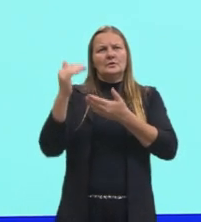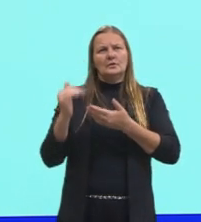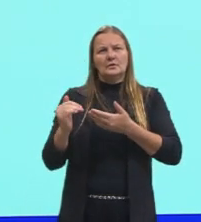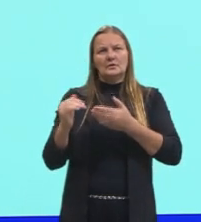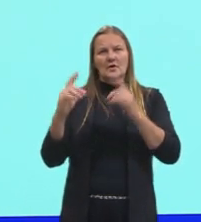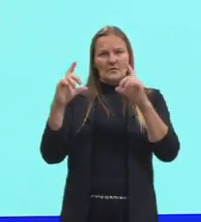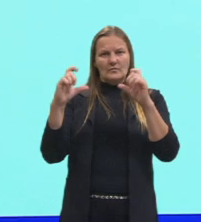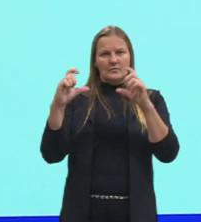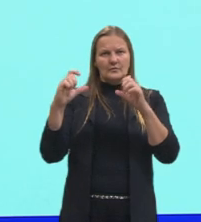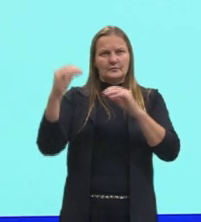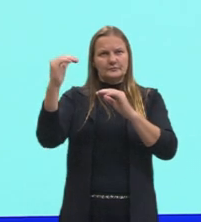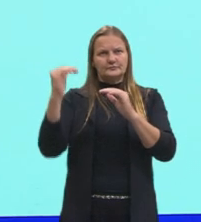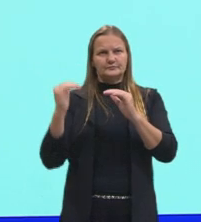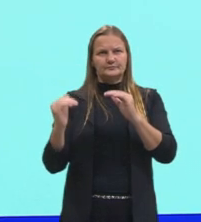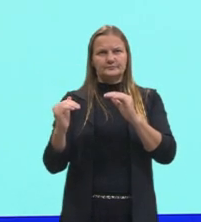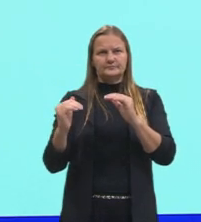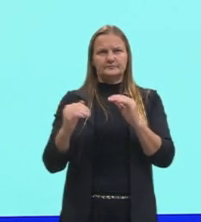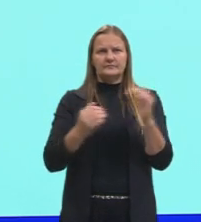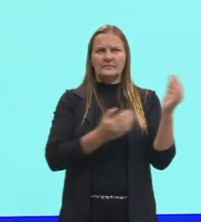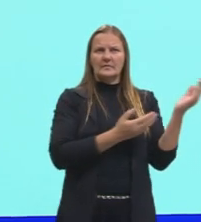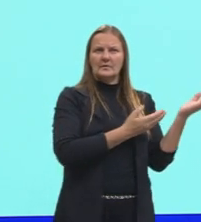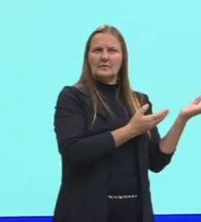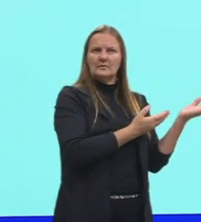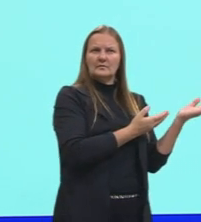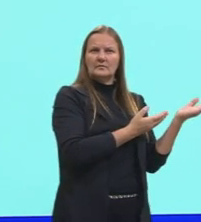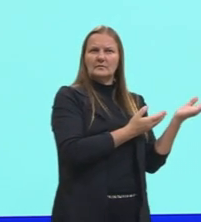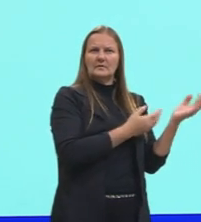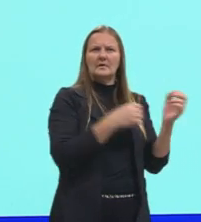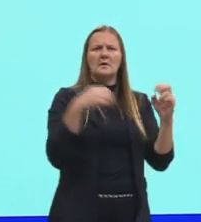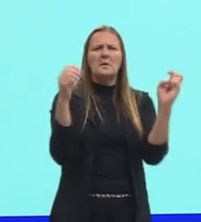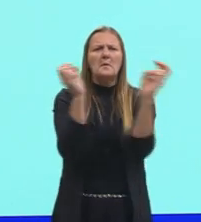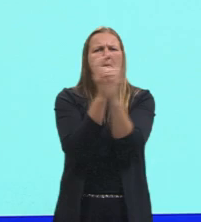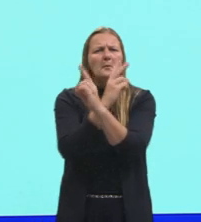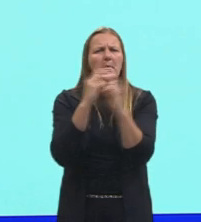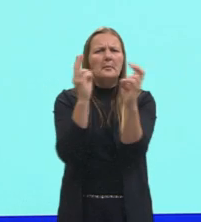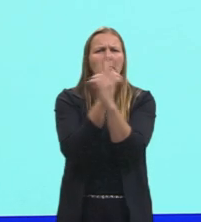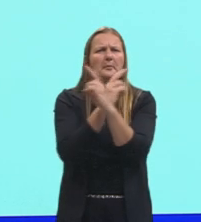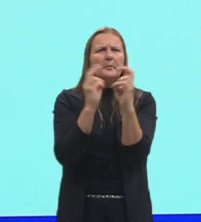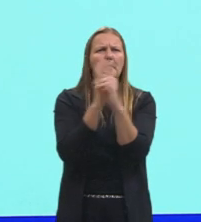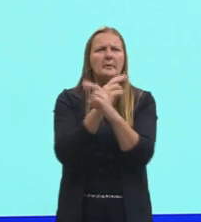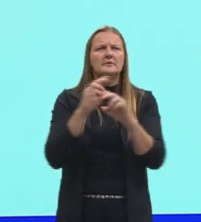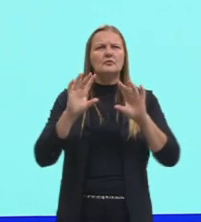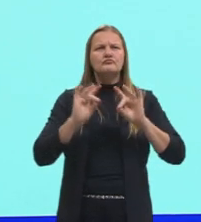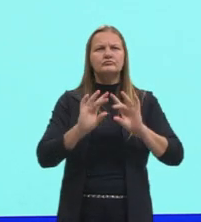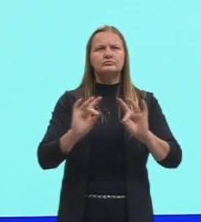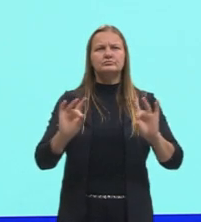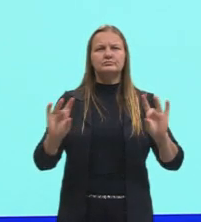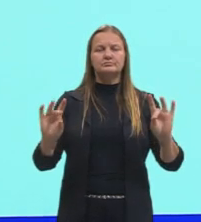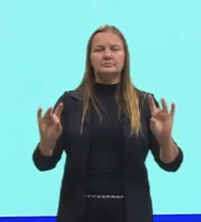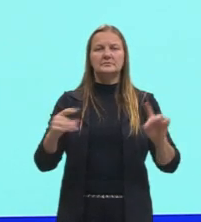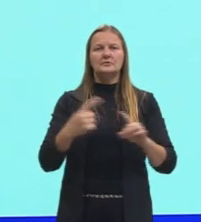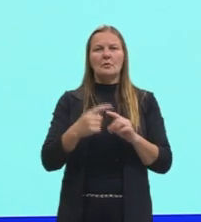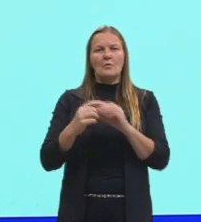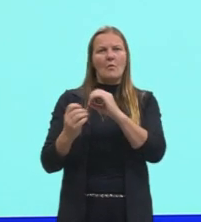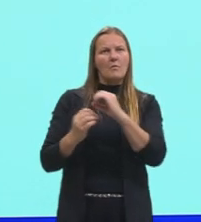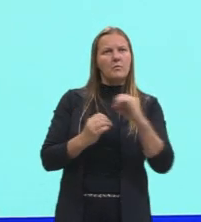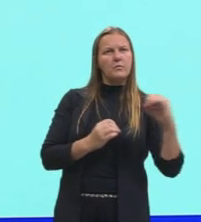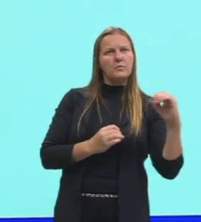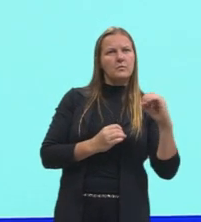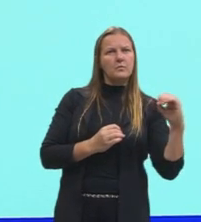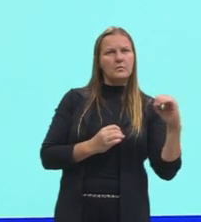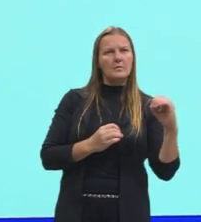nós temos, então, esse vento muito mais intensificado, olha aqui, tu vai ter muito mais umidade justamente ao oeste aí,